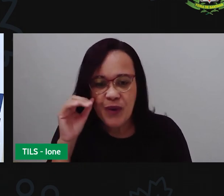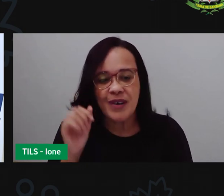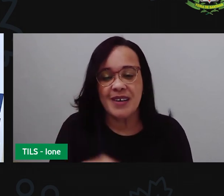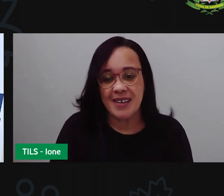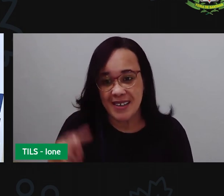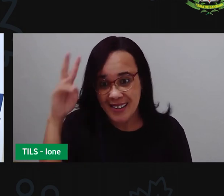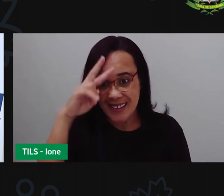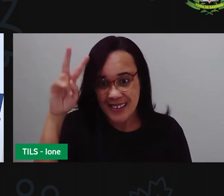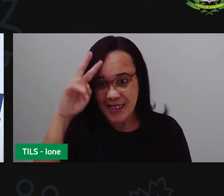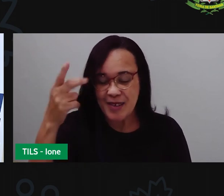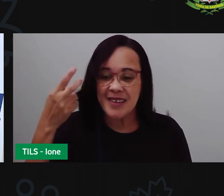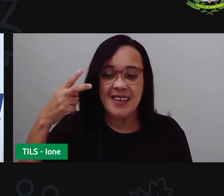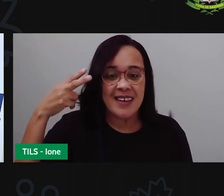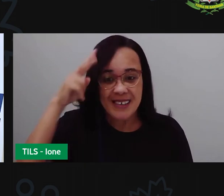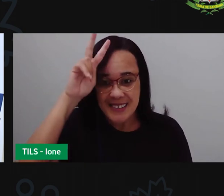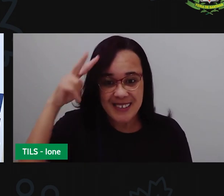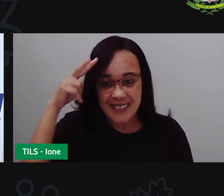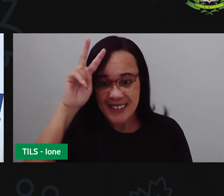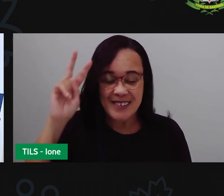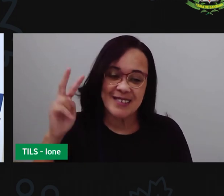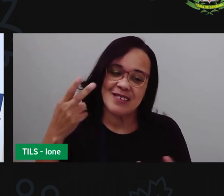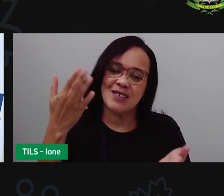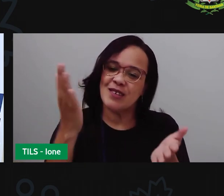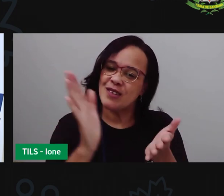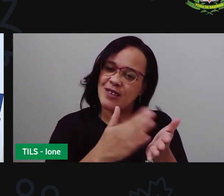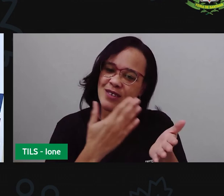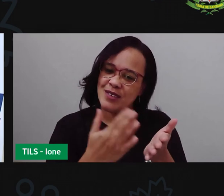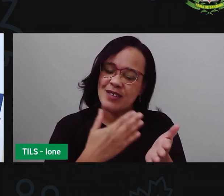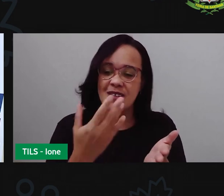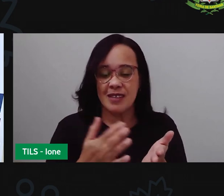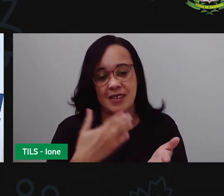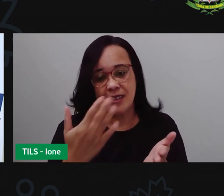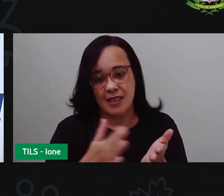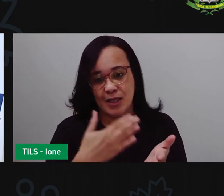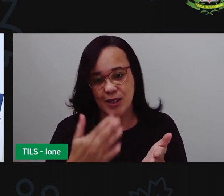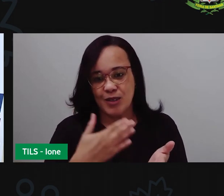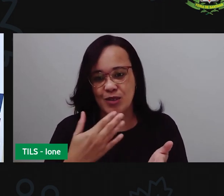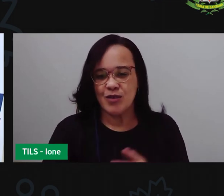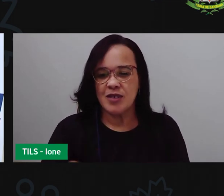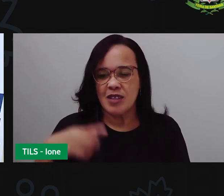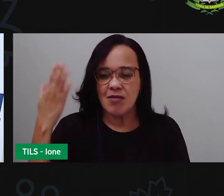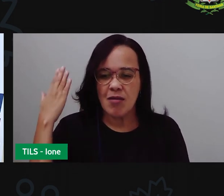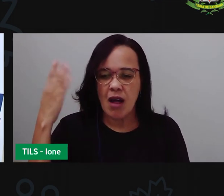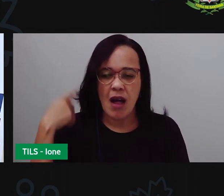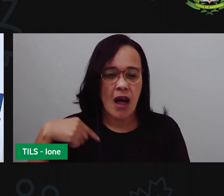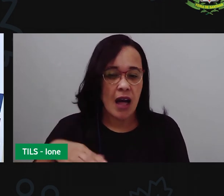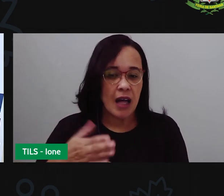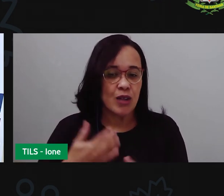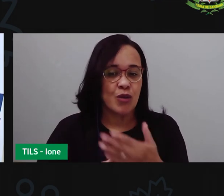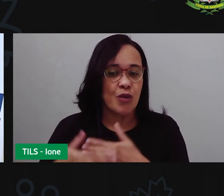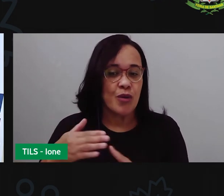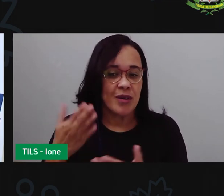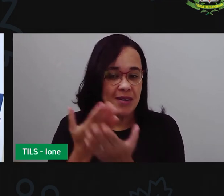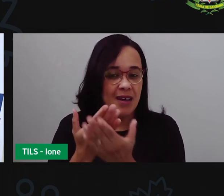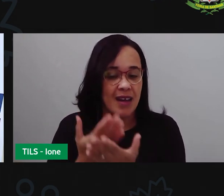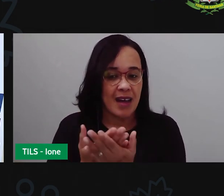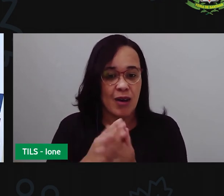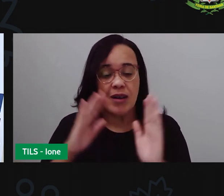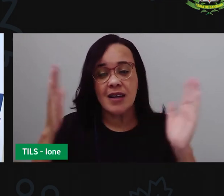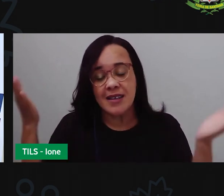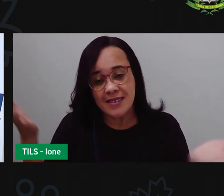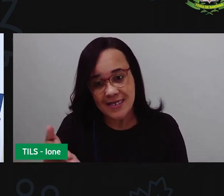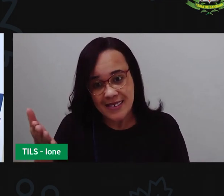desse livro aqui, que eu mostrei lá no início da aula. até a próxima onde eu vou